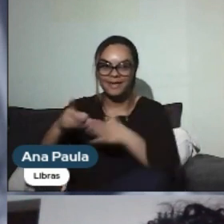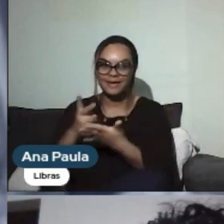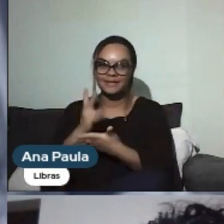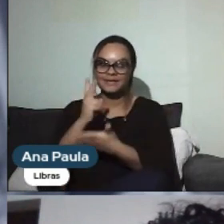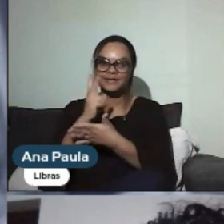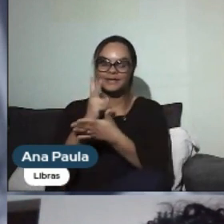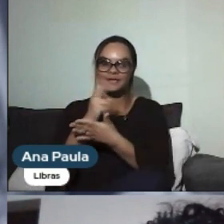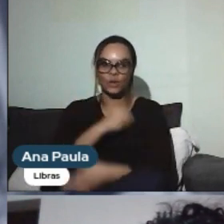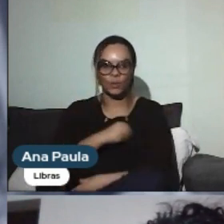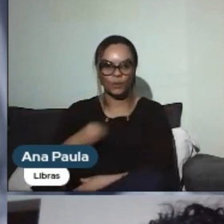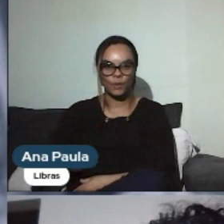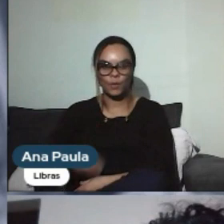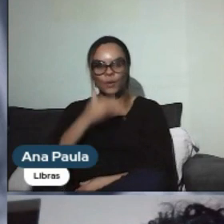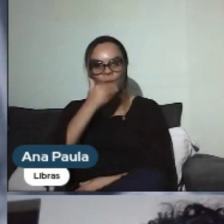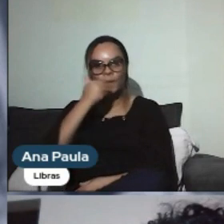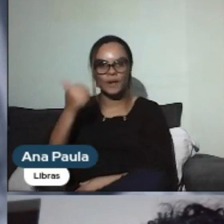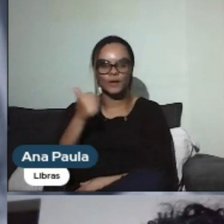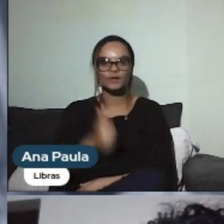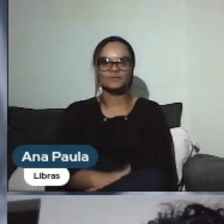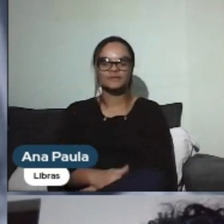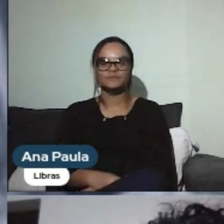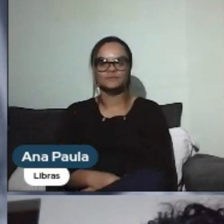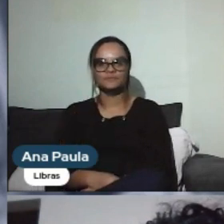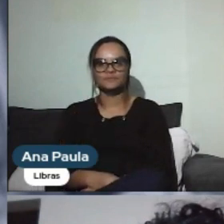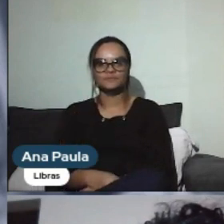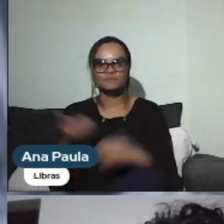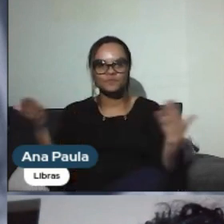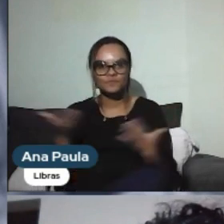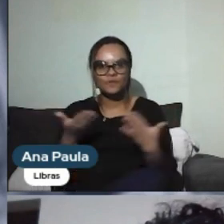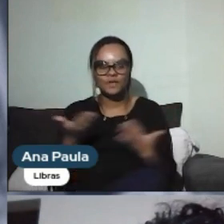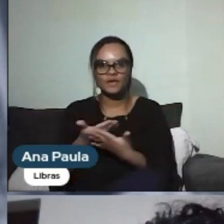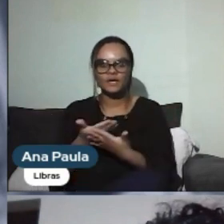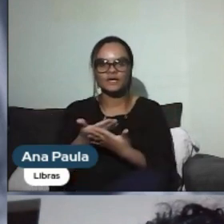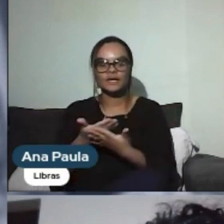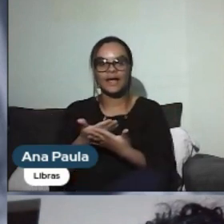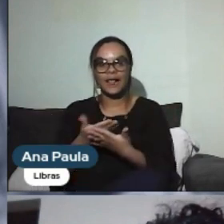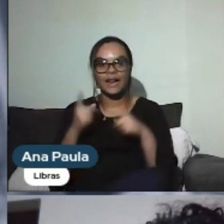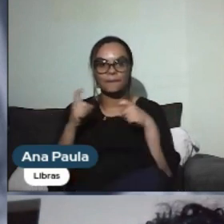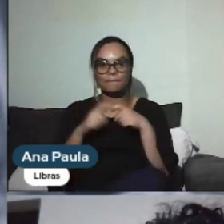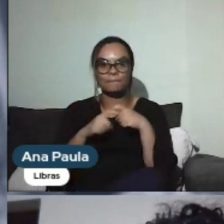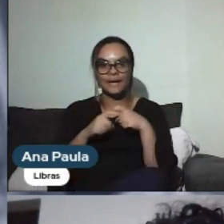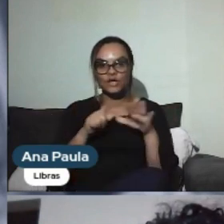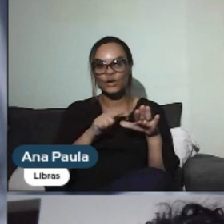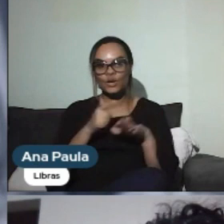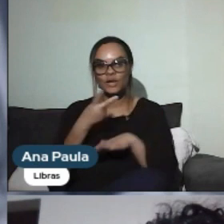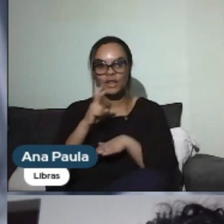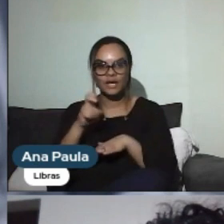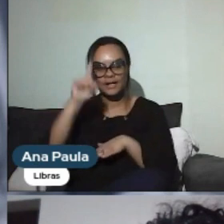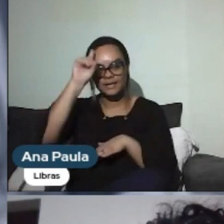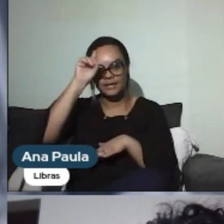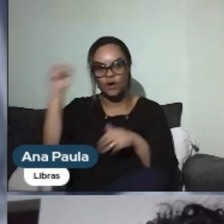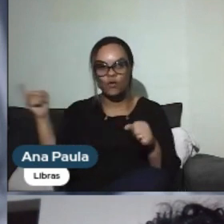exames, sempre melhores, né? Eu, passarei em consulta a cada 15 dias. Então, retornarei dia 6 de